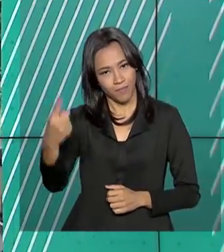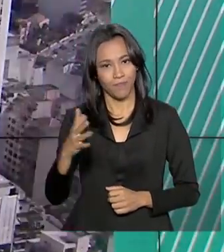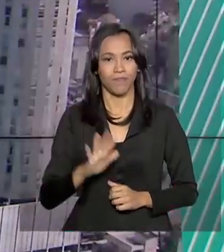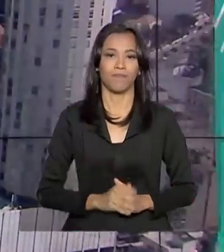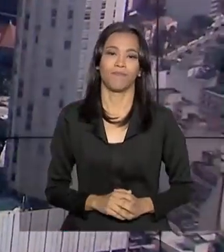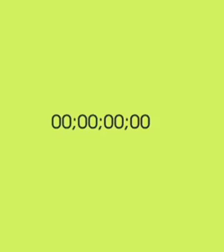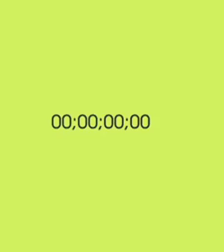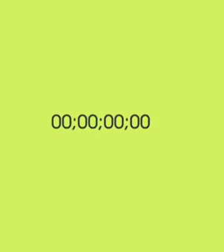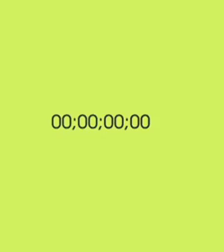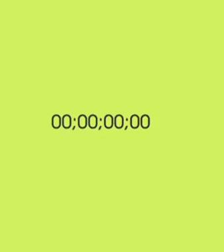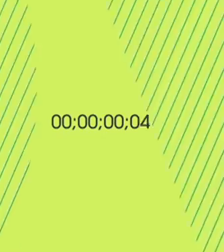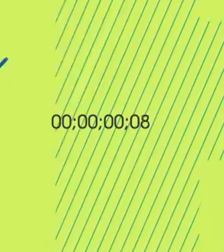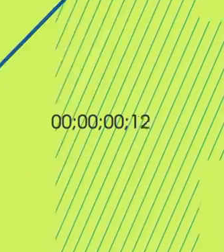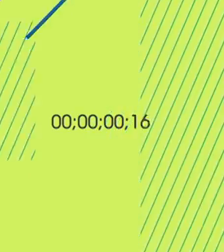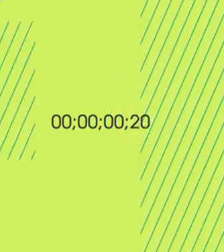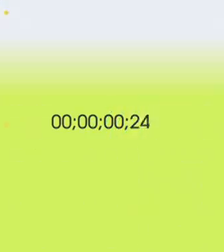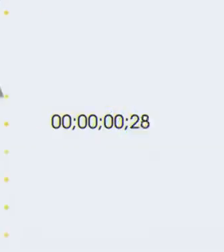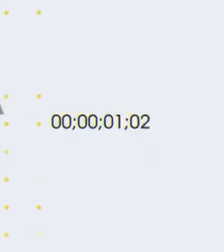próxima.